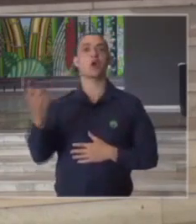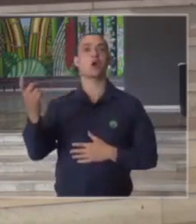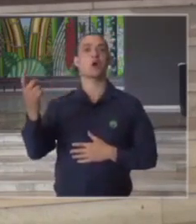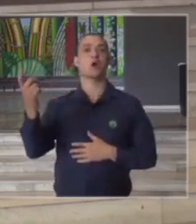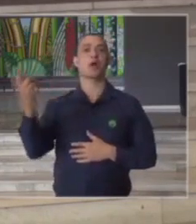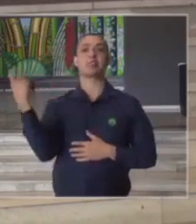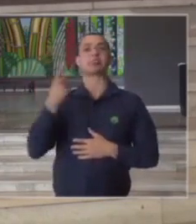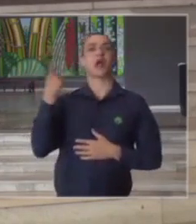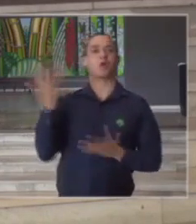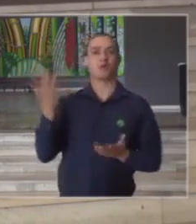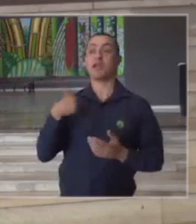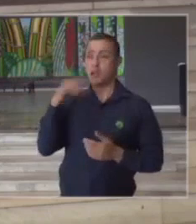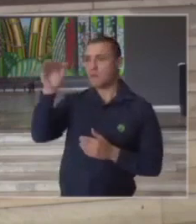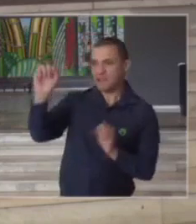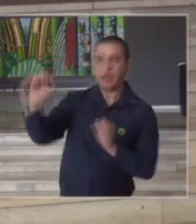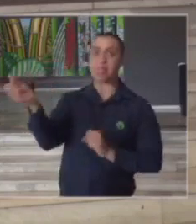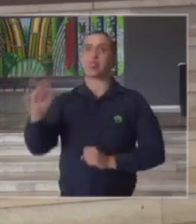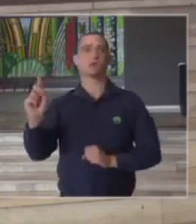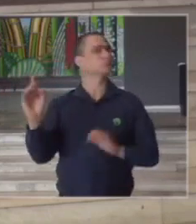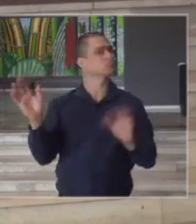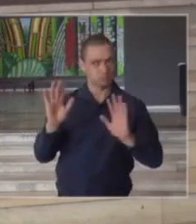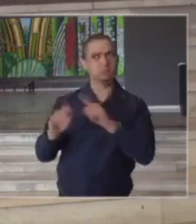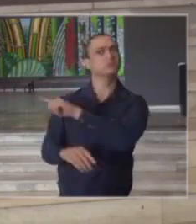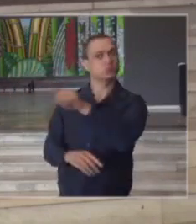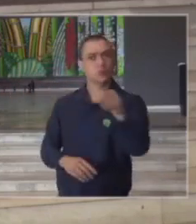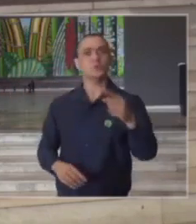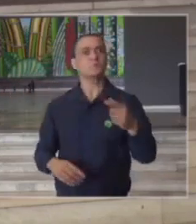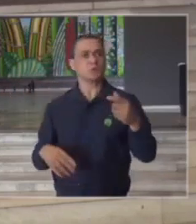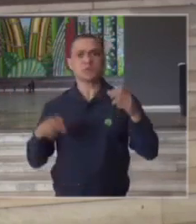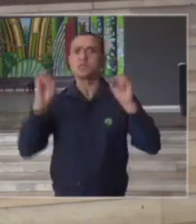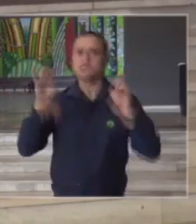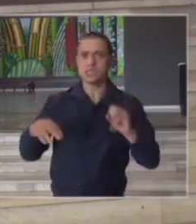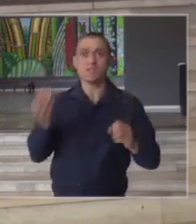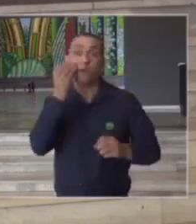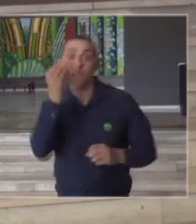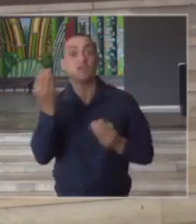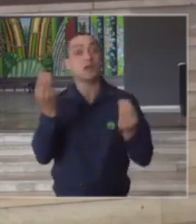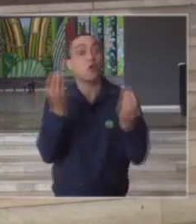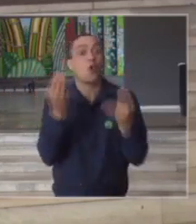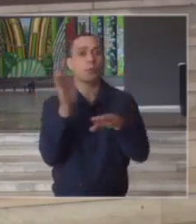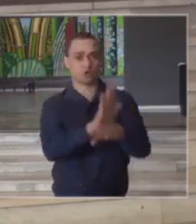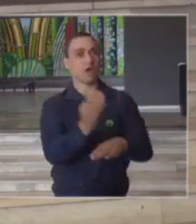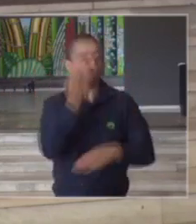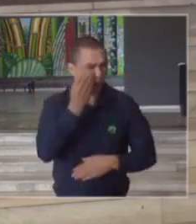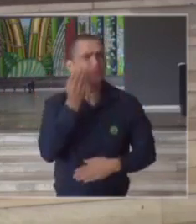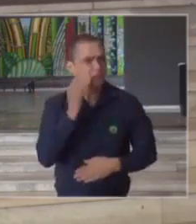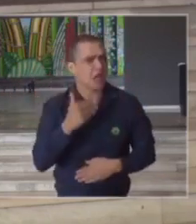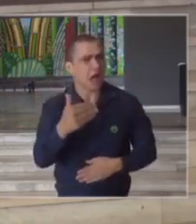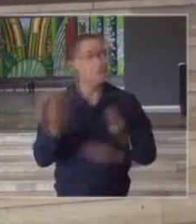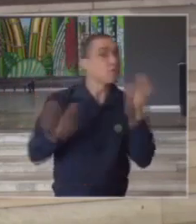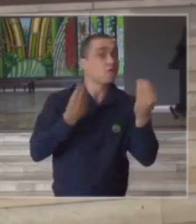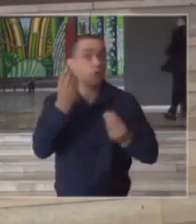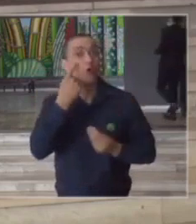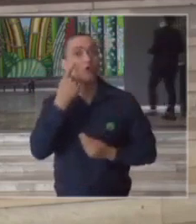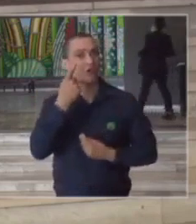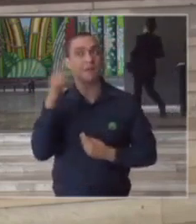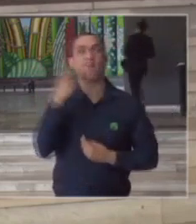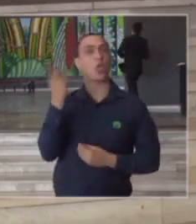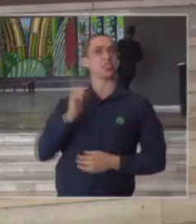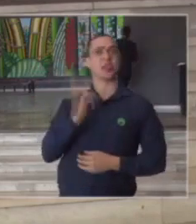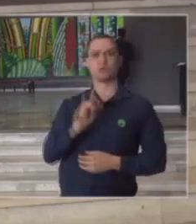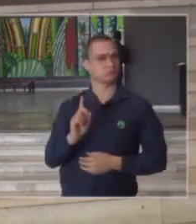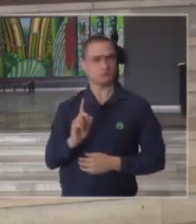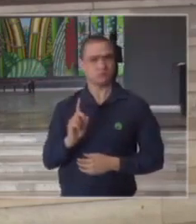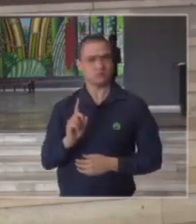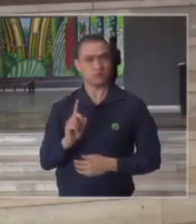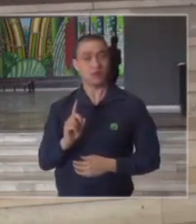disse não não é possível todos simplesmente disseram vamos ver o que podemos fazer como podemos ajudar porque não